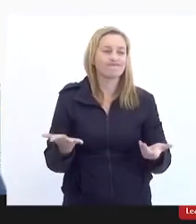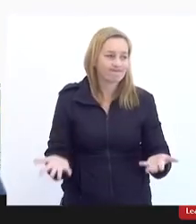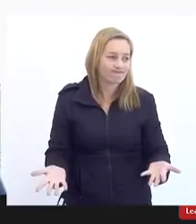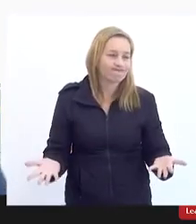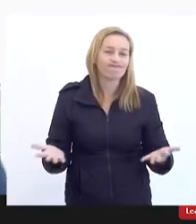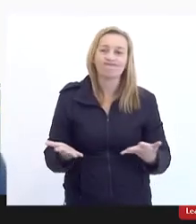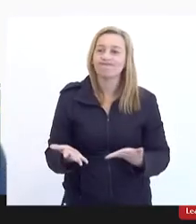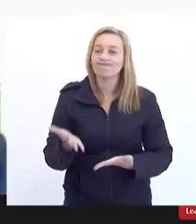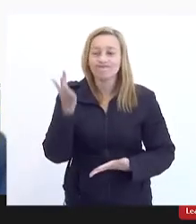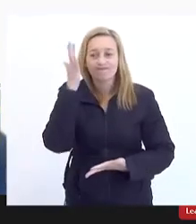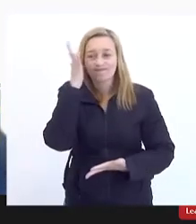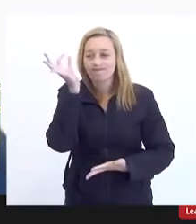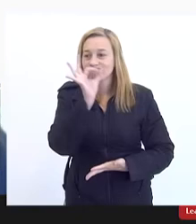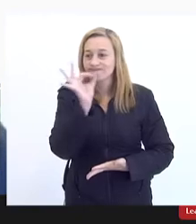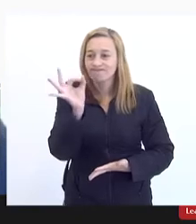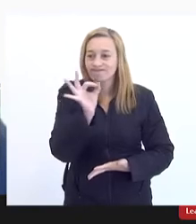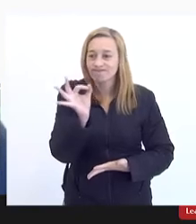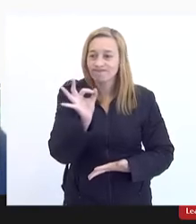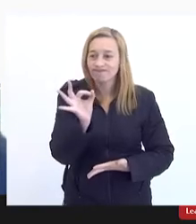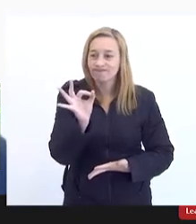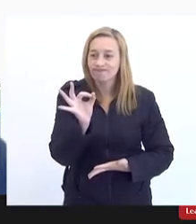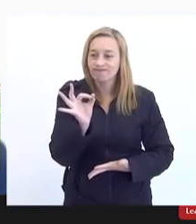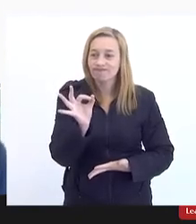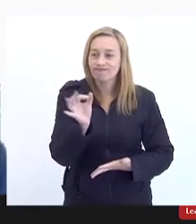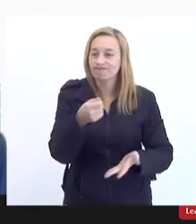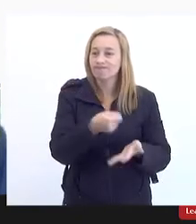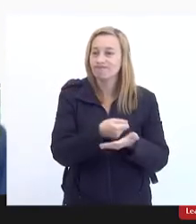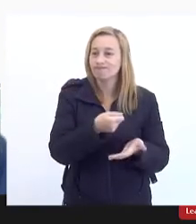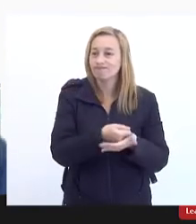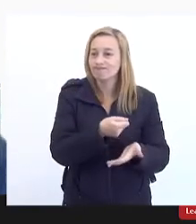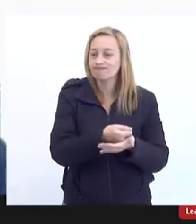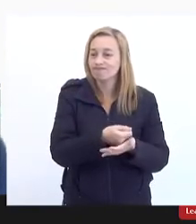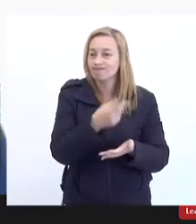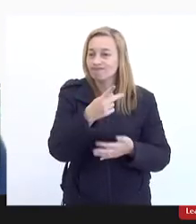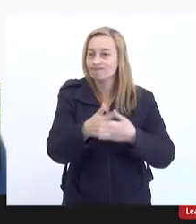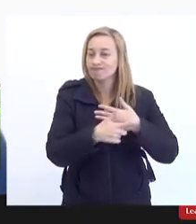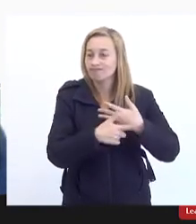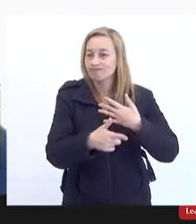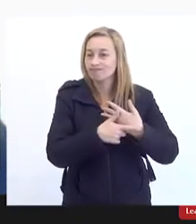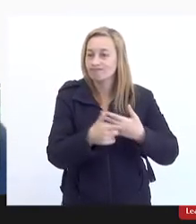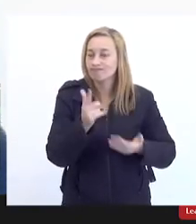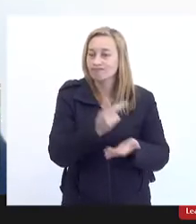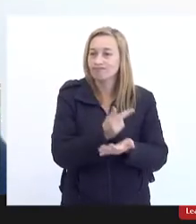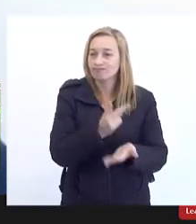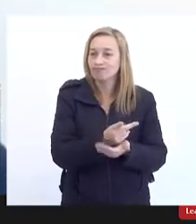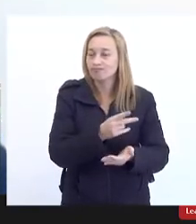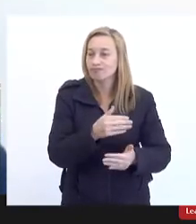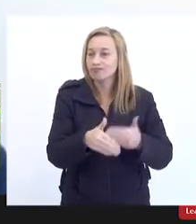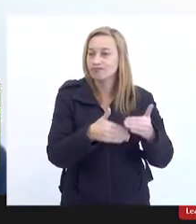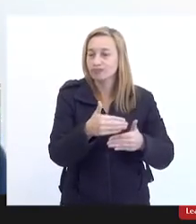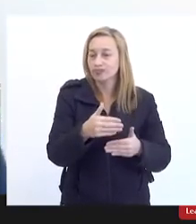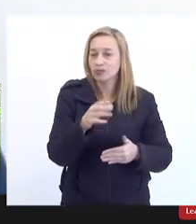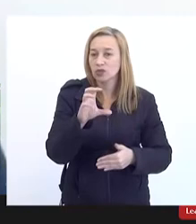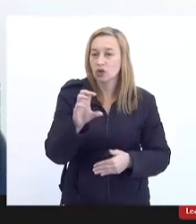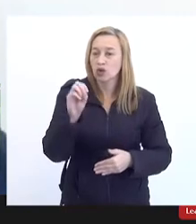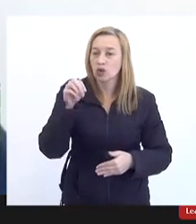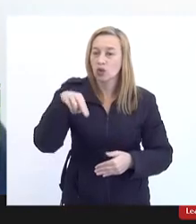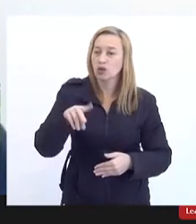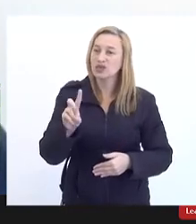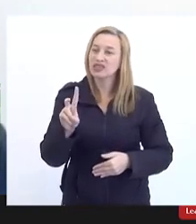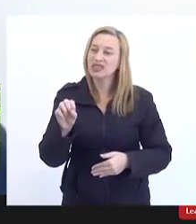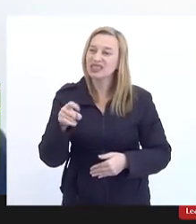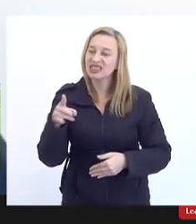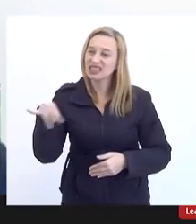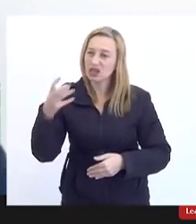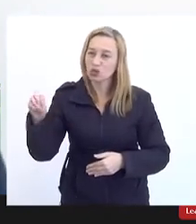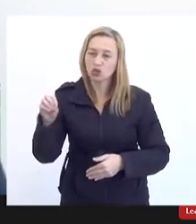eles não têm noção das suas obrigações do seu papel mesmo no processo de concessão então ele não